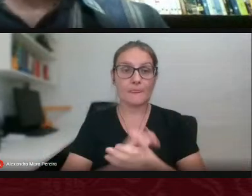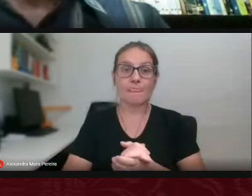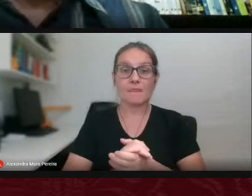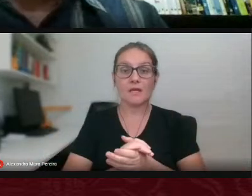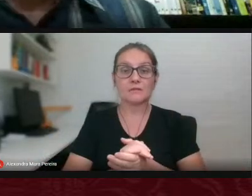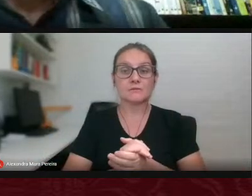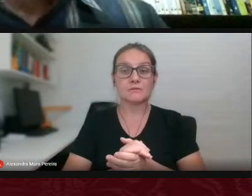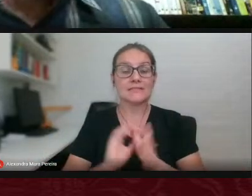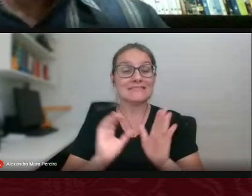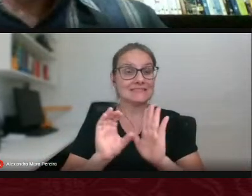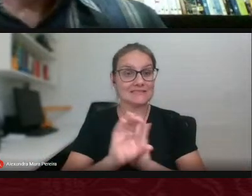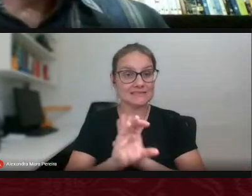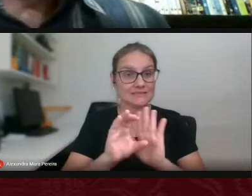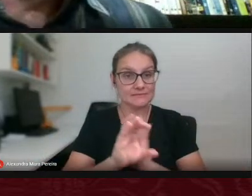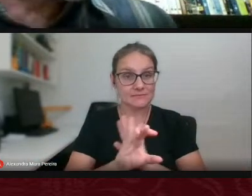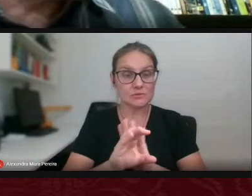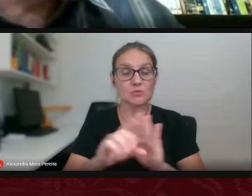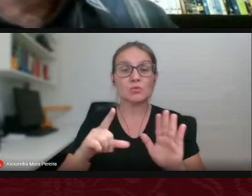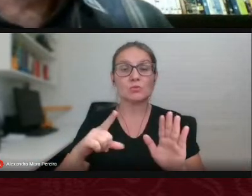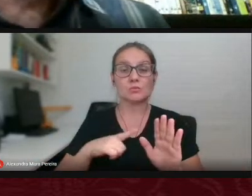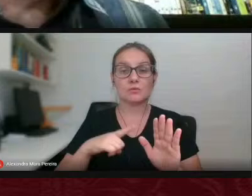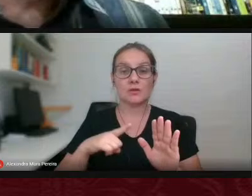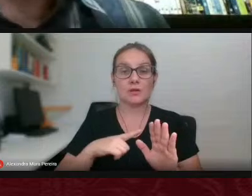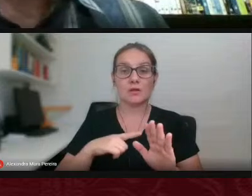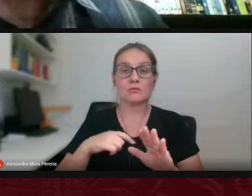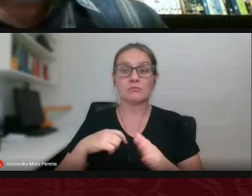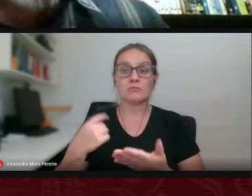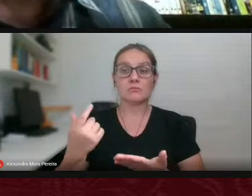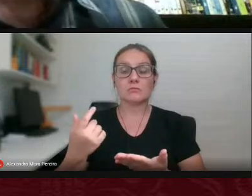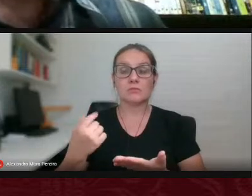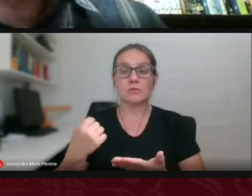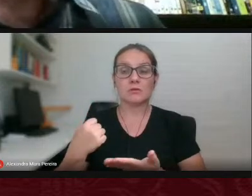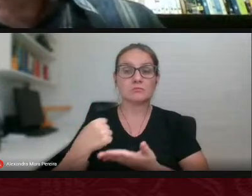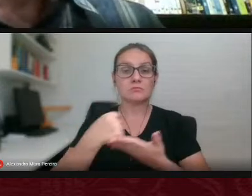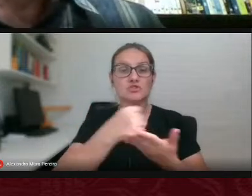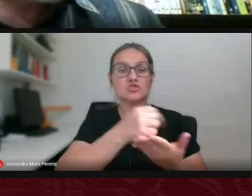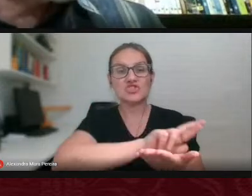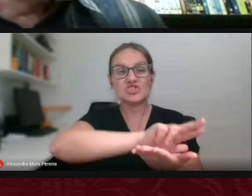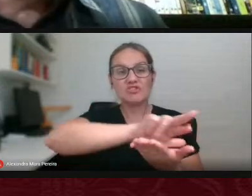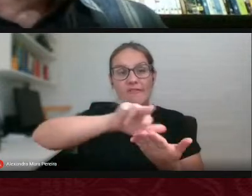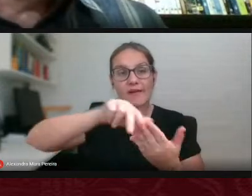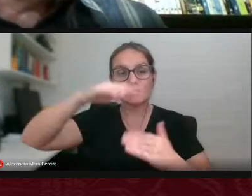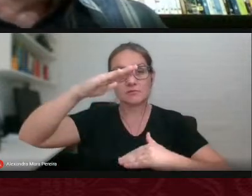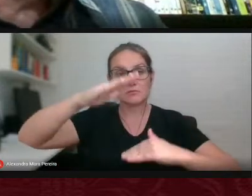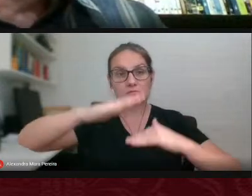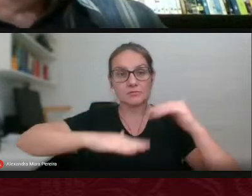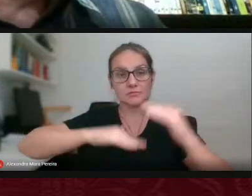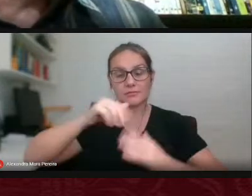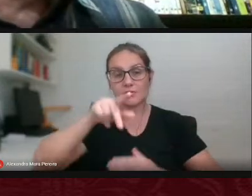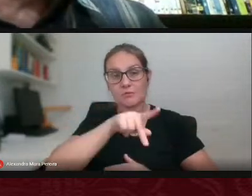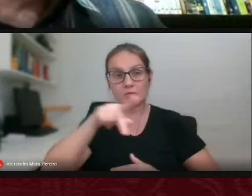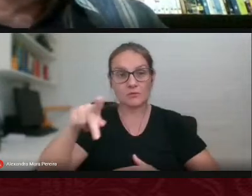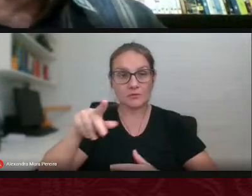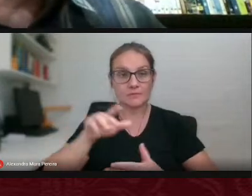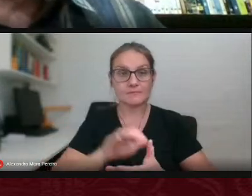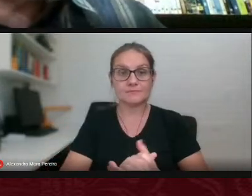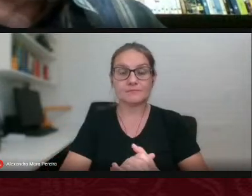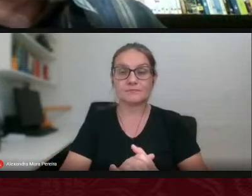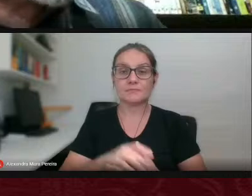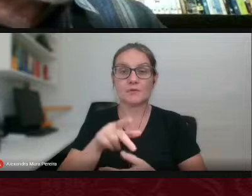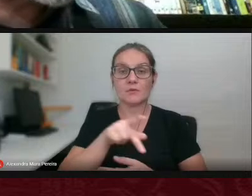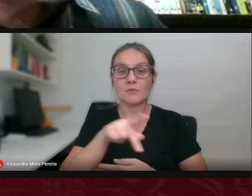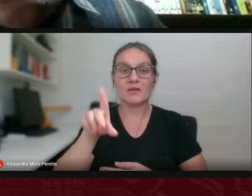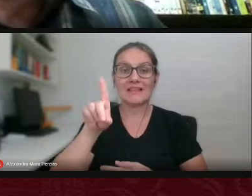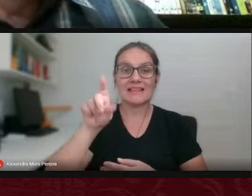nós temos uma uma contribuição de diversos professores né contribuíram conosco os professores